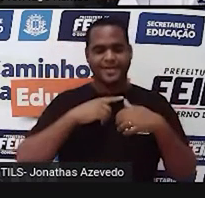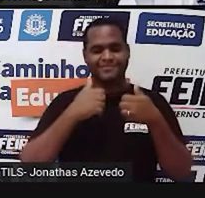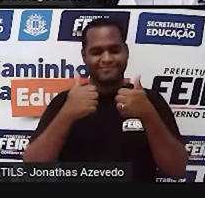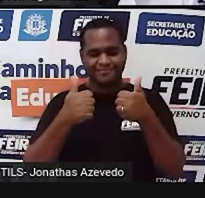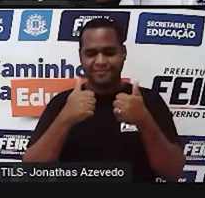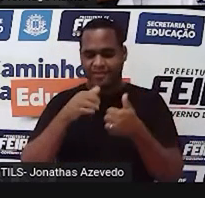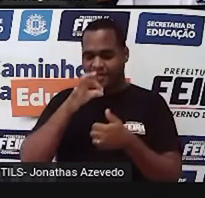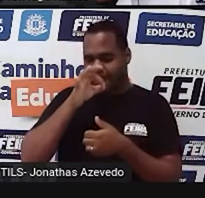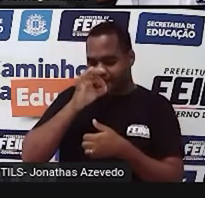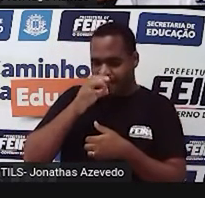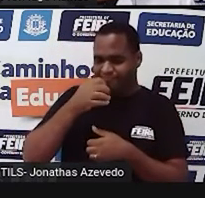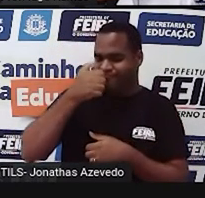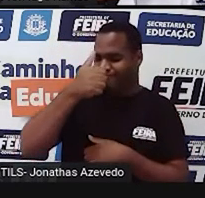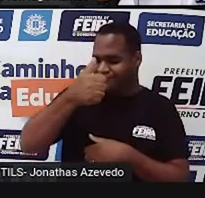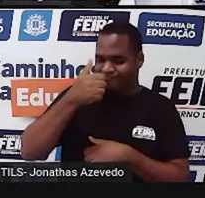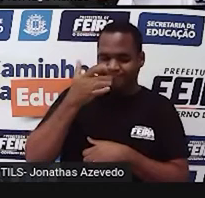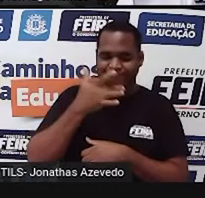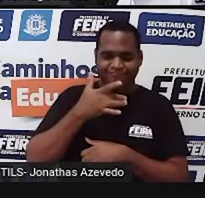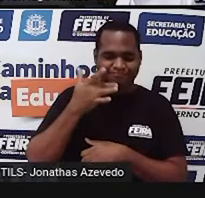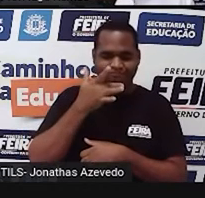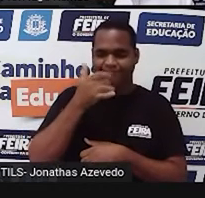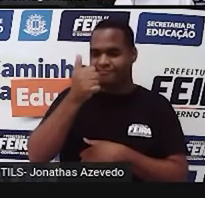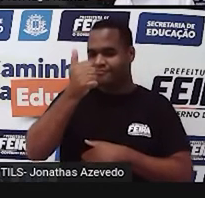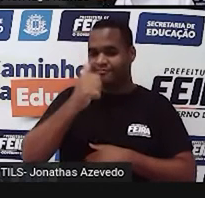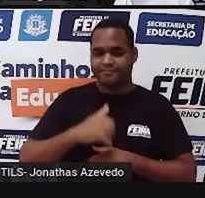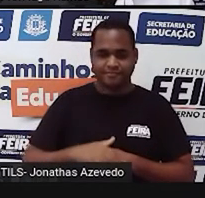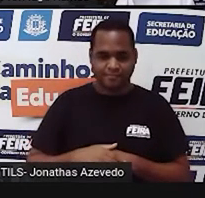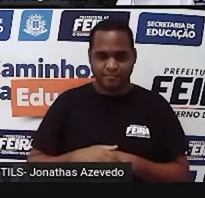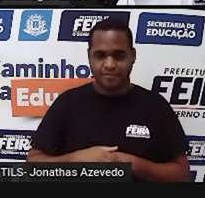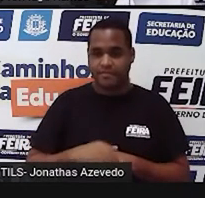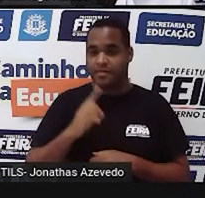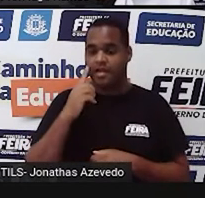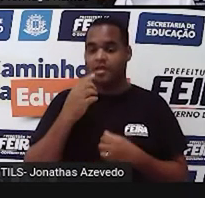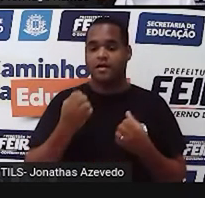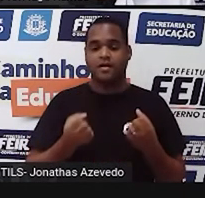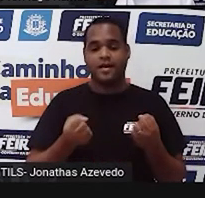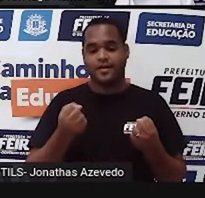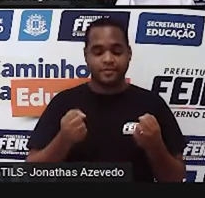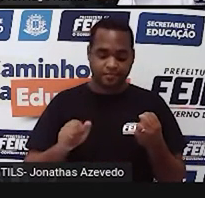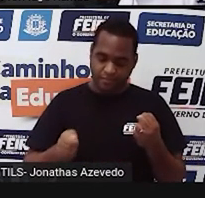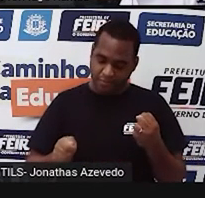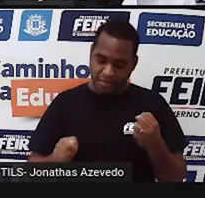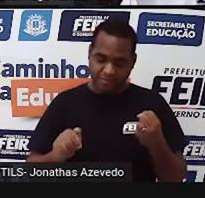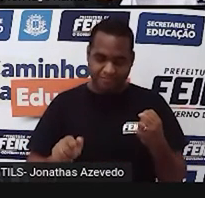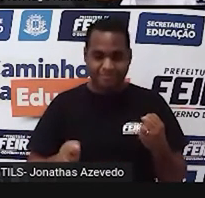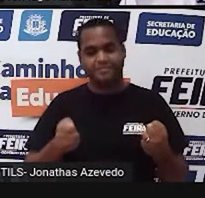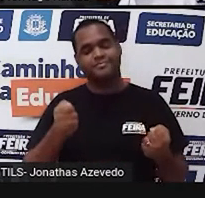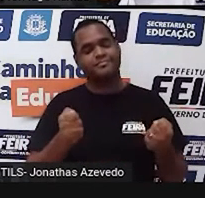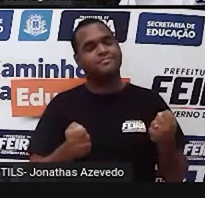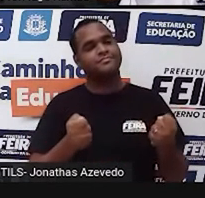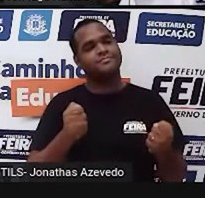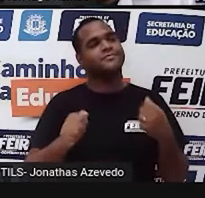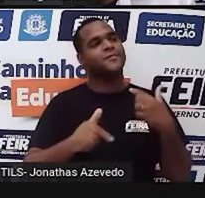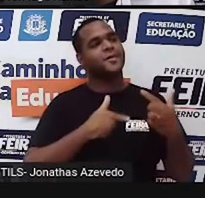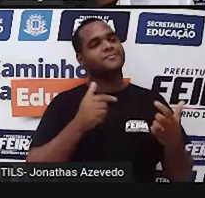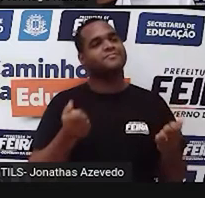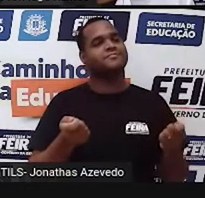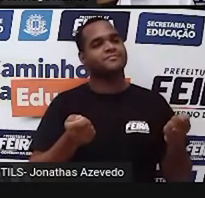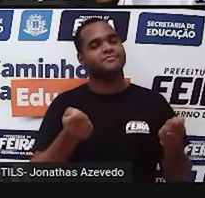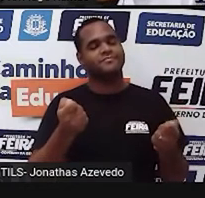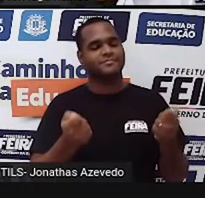tomou aquele cafezinho gostoso, pegou seu carro e vai para o seu trabalho, certo?